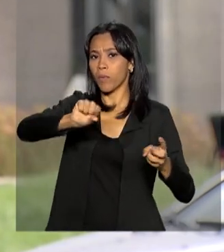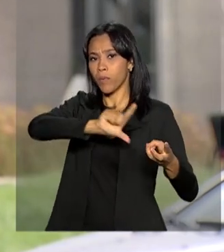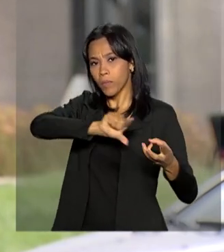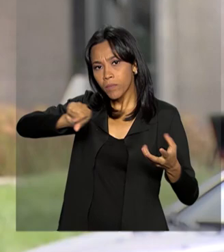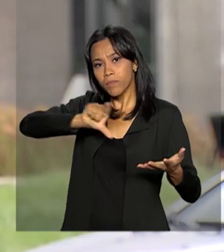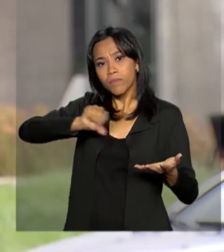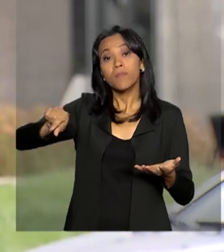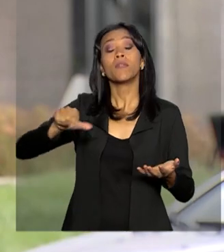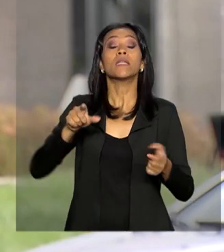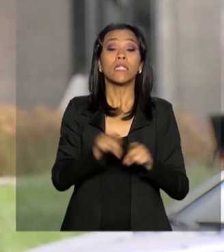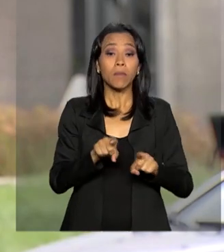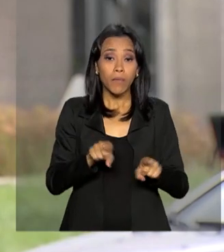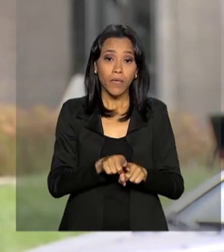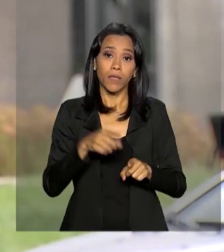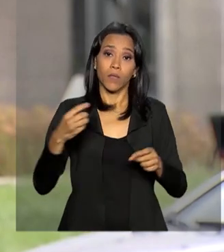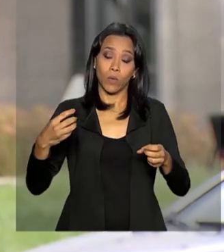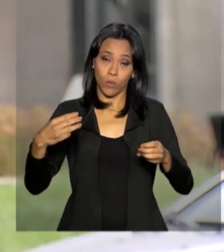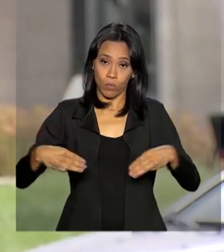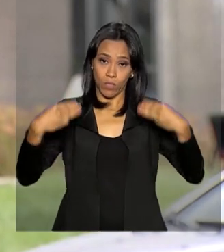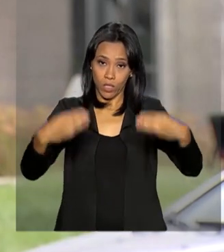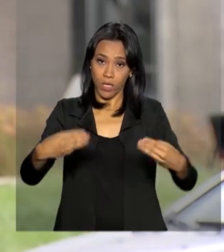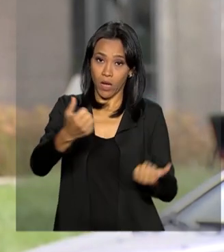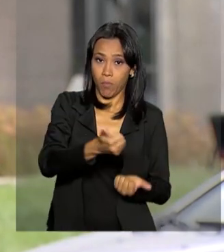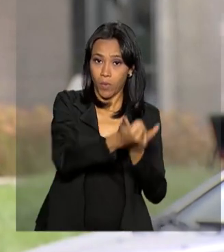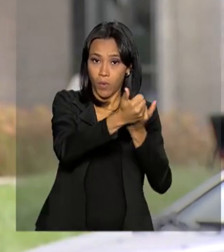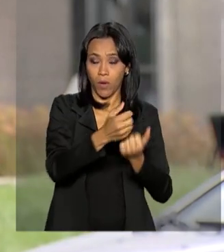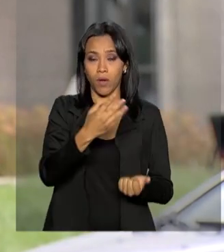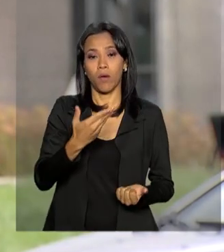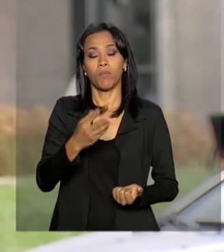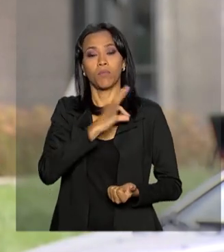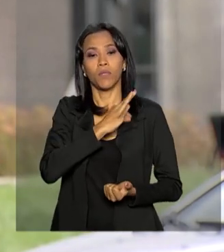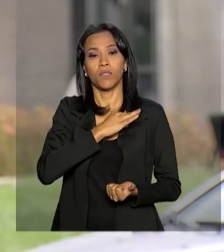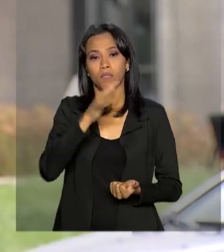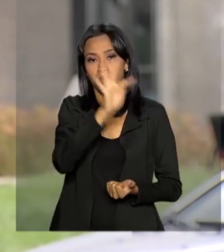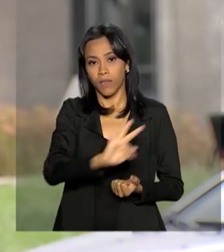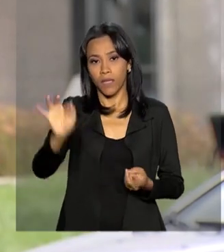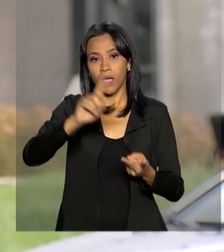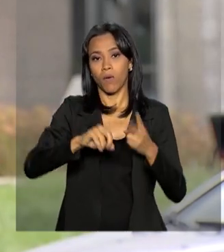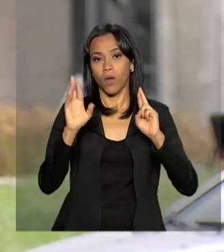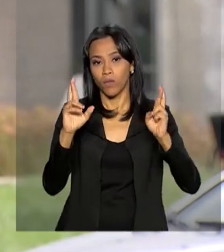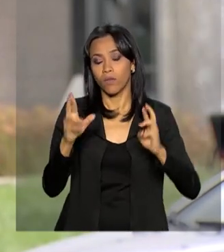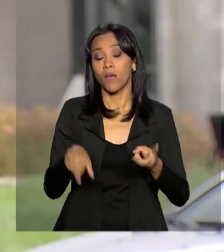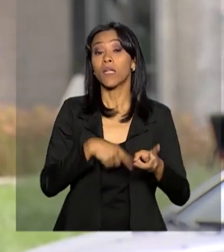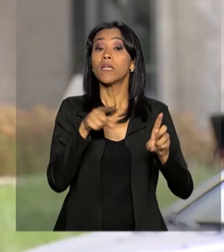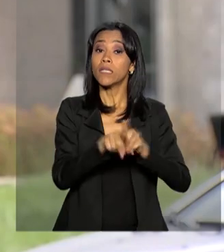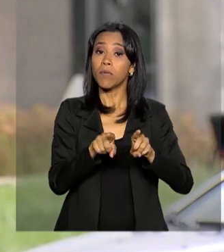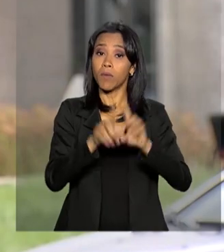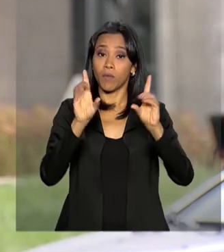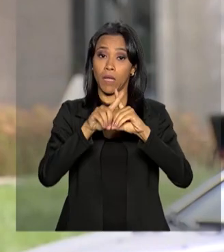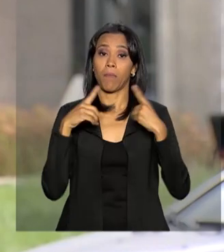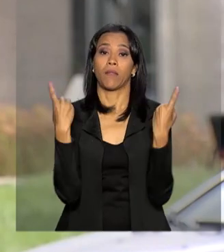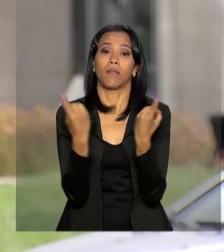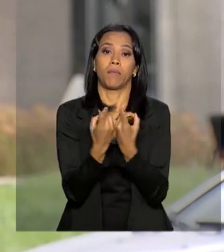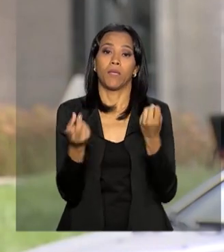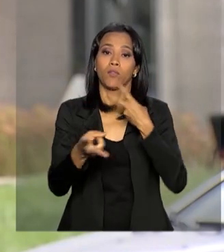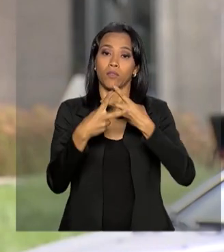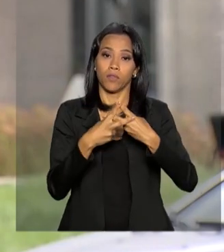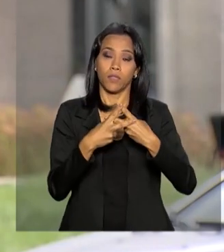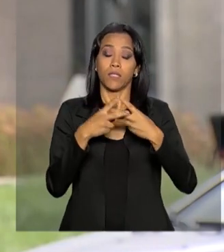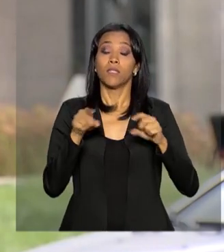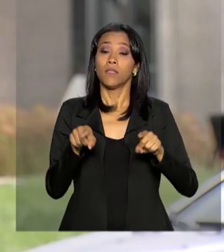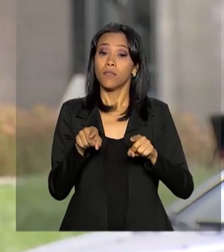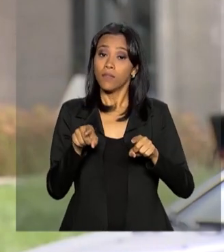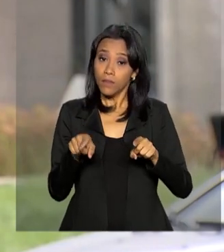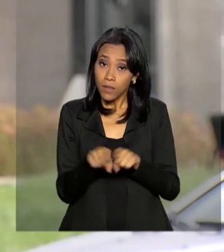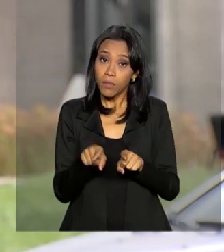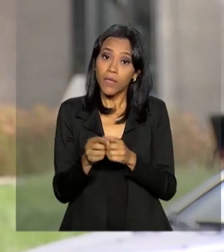prestou apoio durante todo esse tempo com a Polícia Federal, a Polícia Rodoviária Federal e o Departamento Penitenciário Nacional. Além de ter